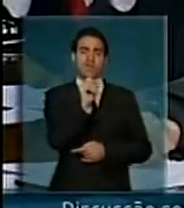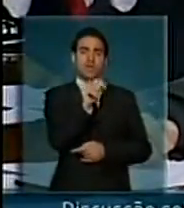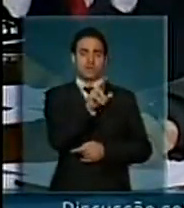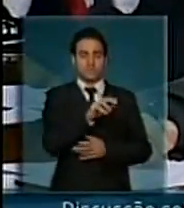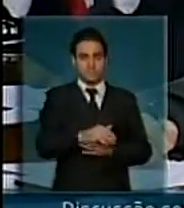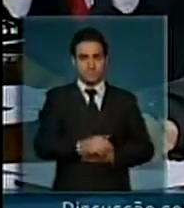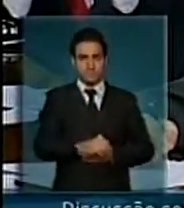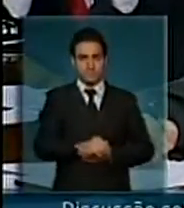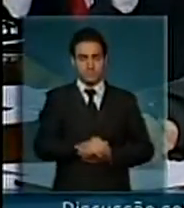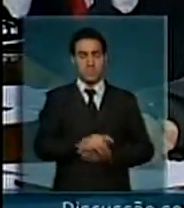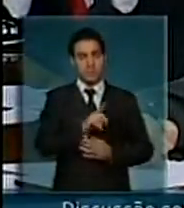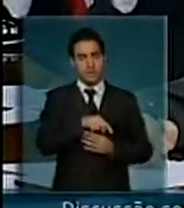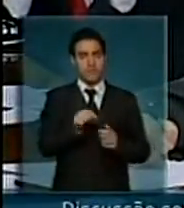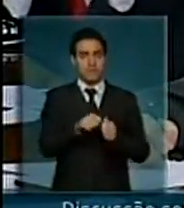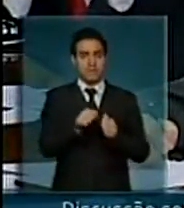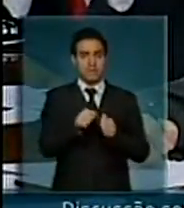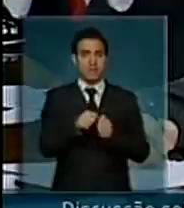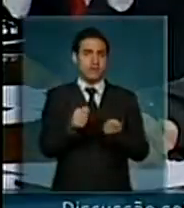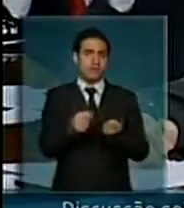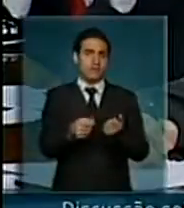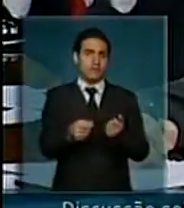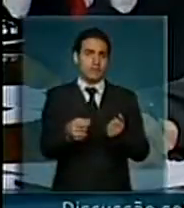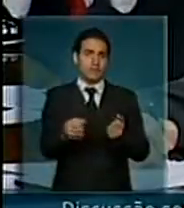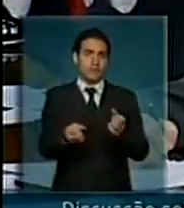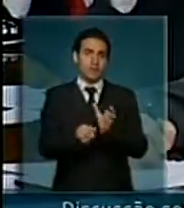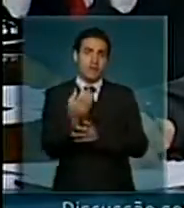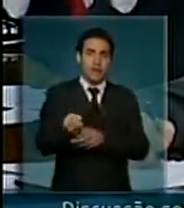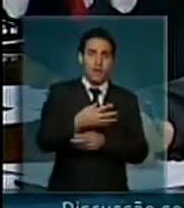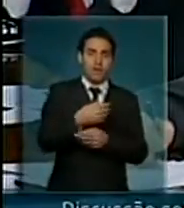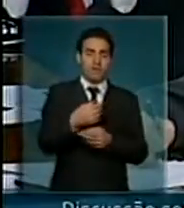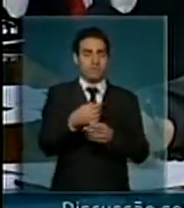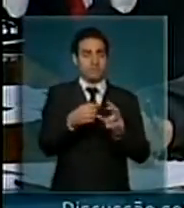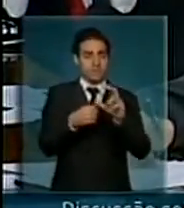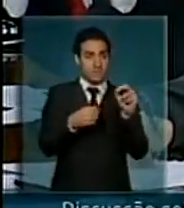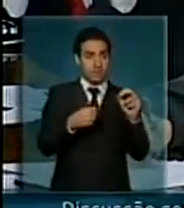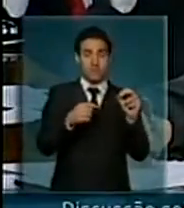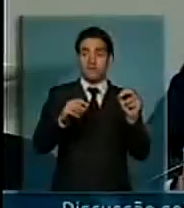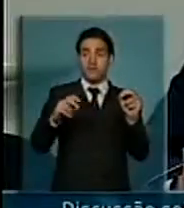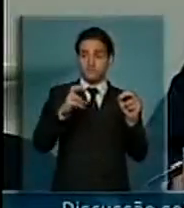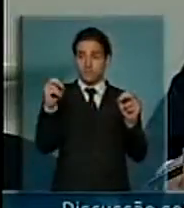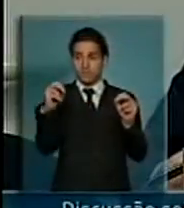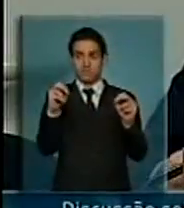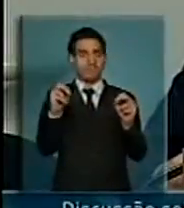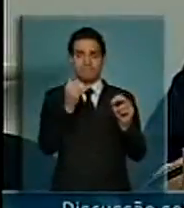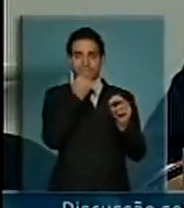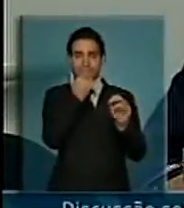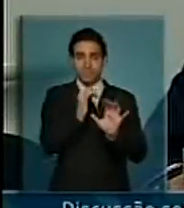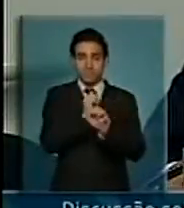para inovação na área de$ 50 mais R$ serão R 100 milhões.